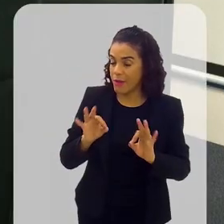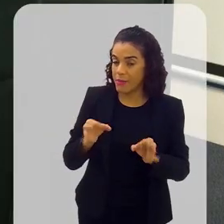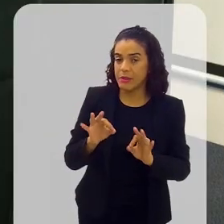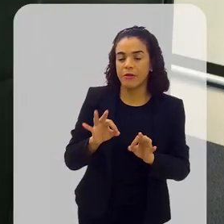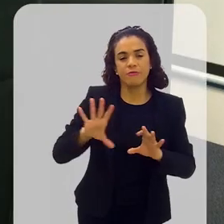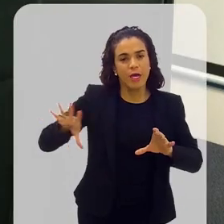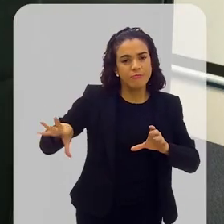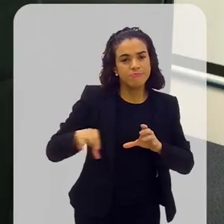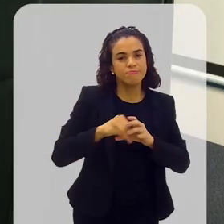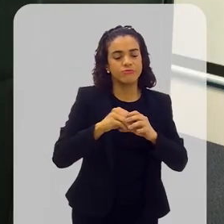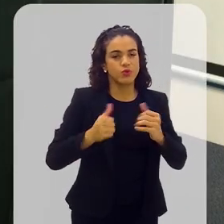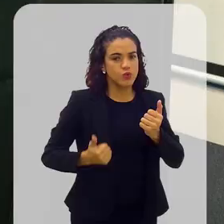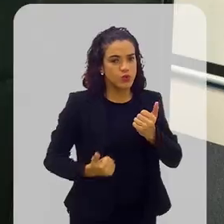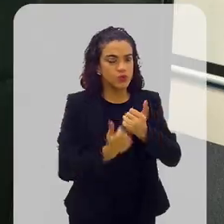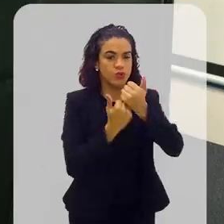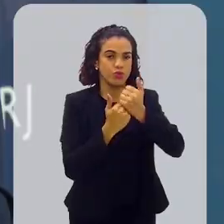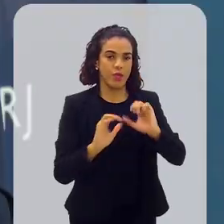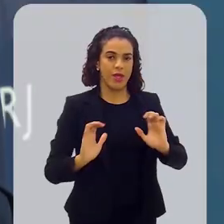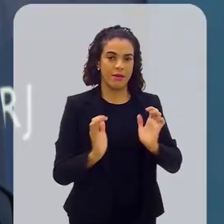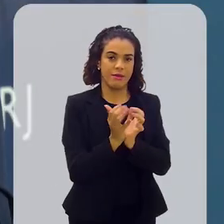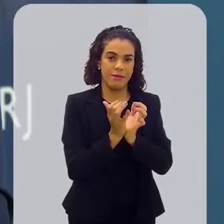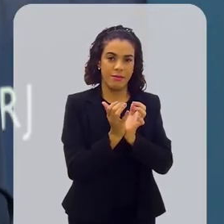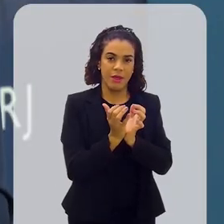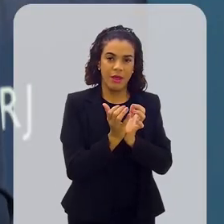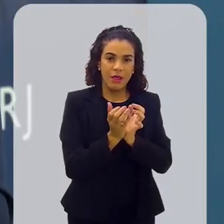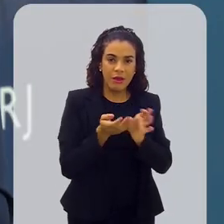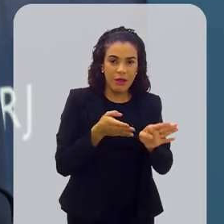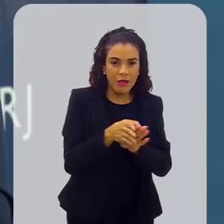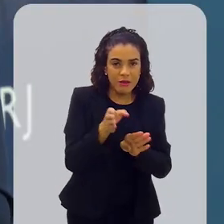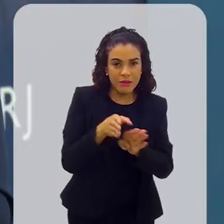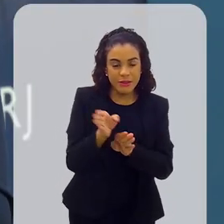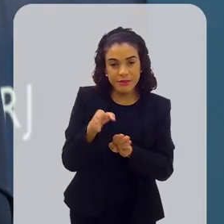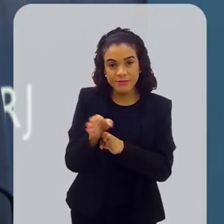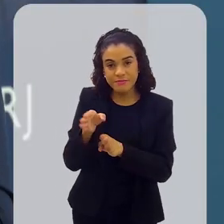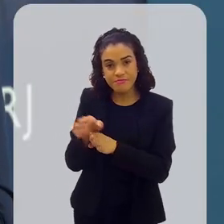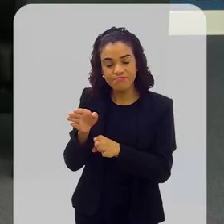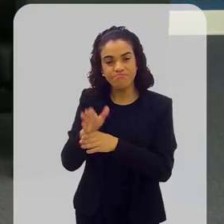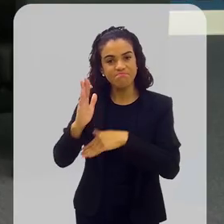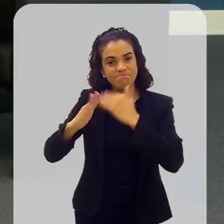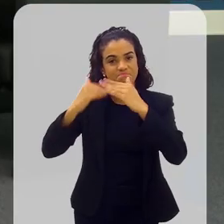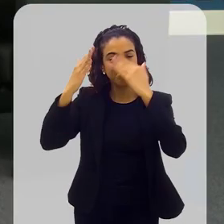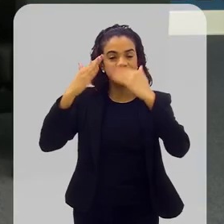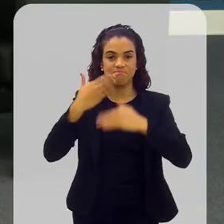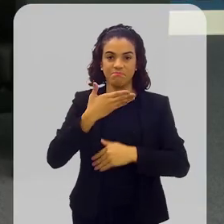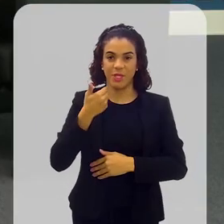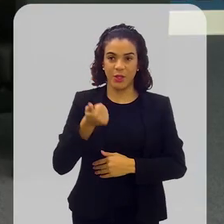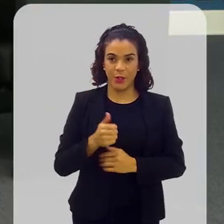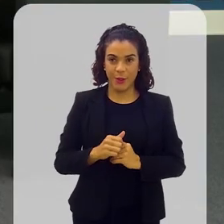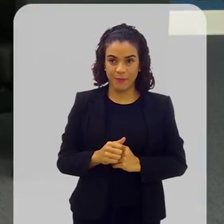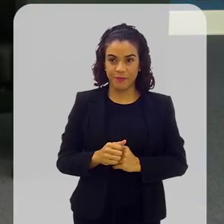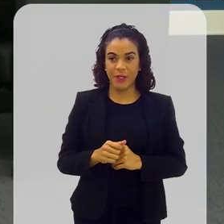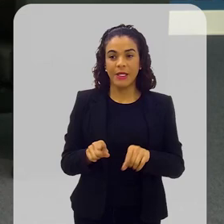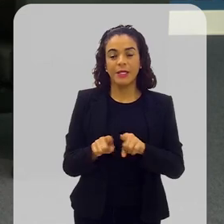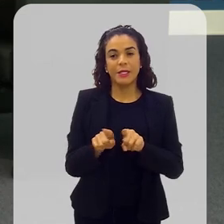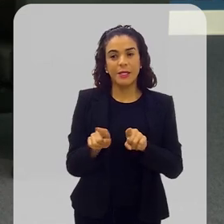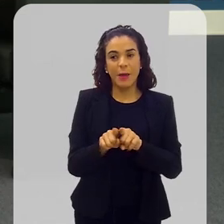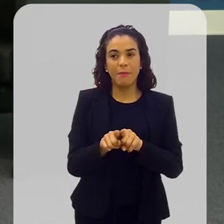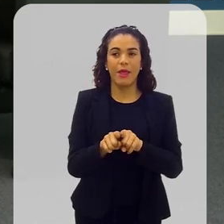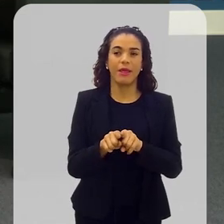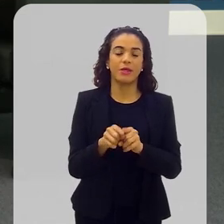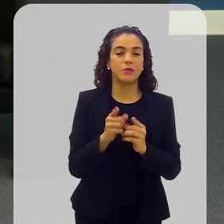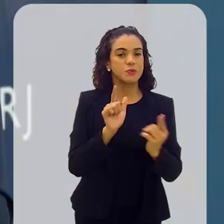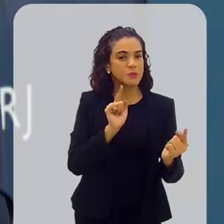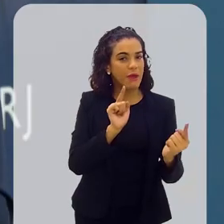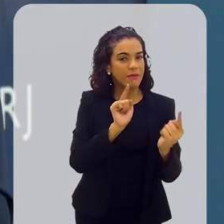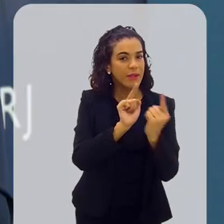principalmente. Vai estar ali junto de todos da equipe para poder fazer esse trabalho acontecer. E ainda vai